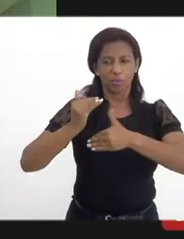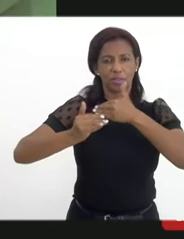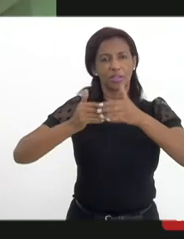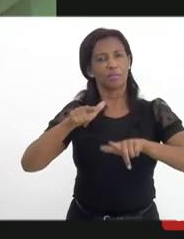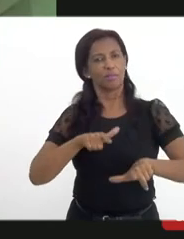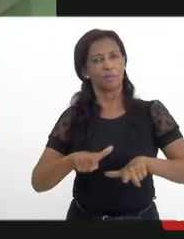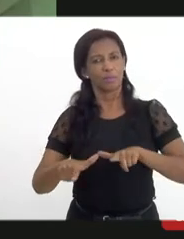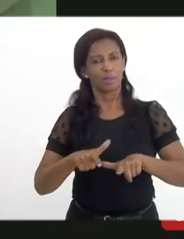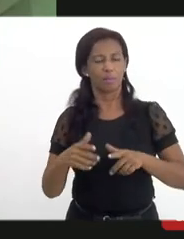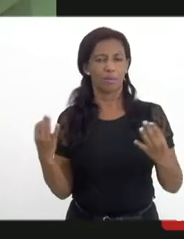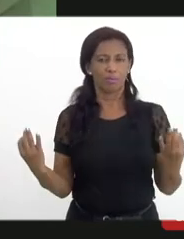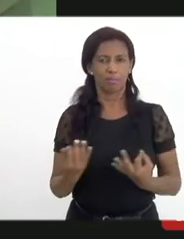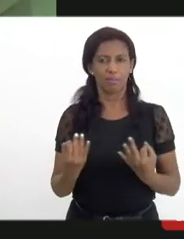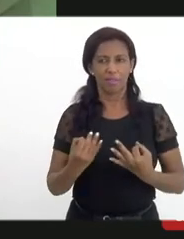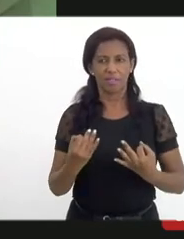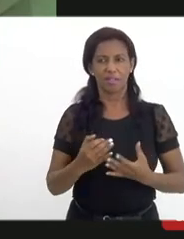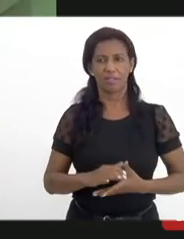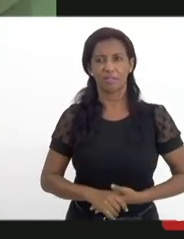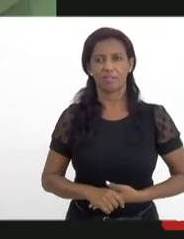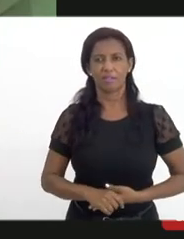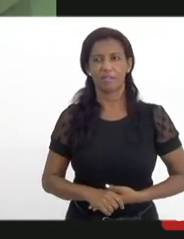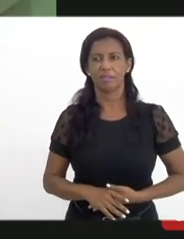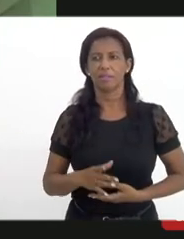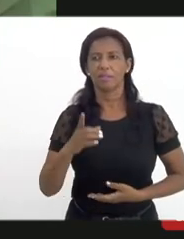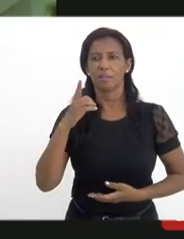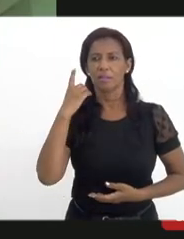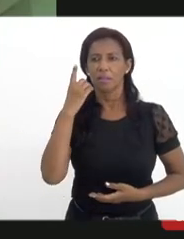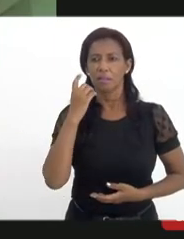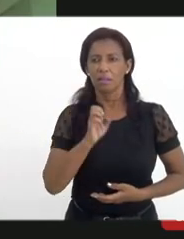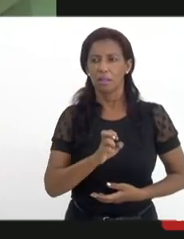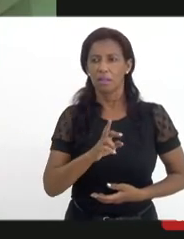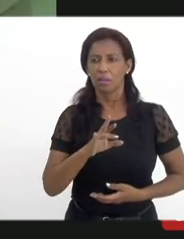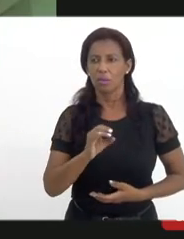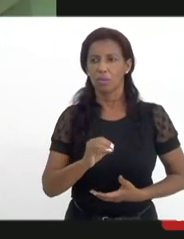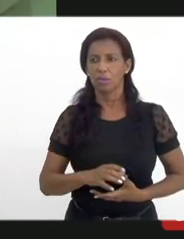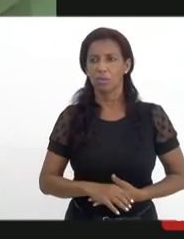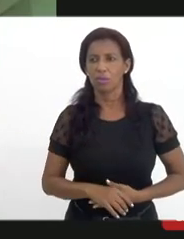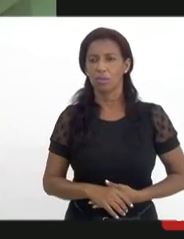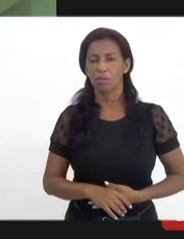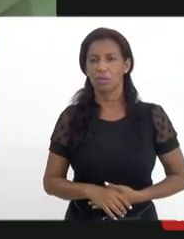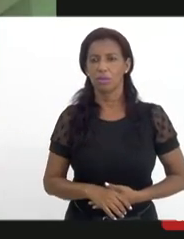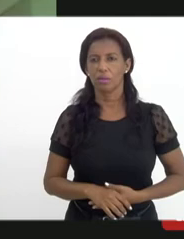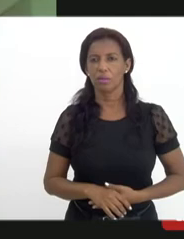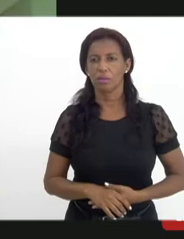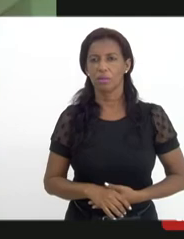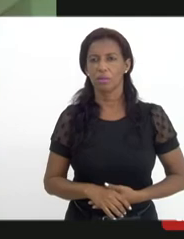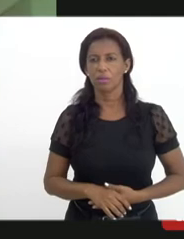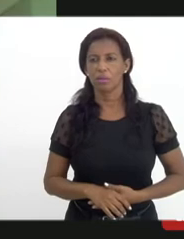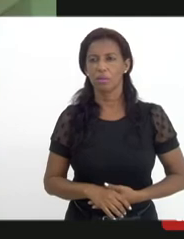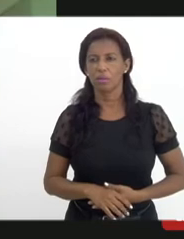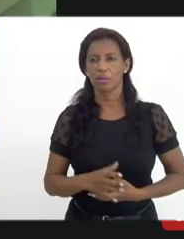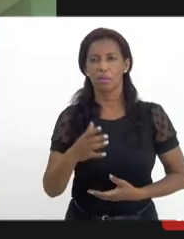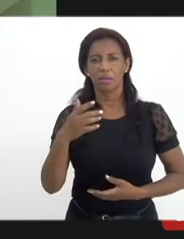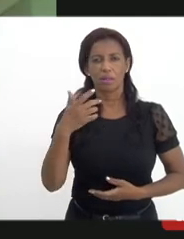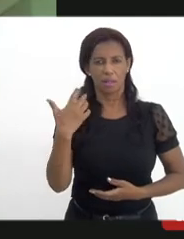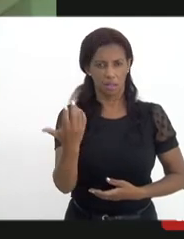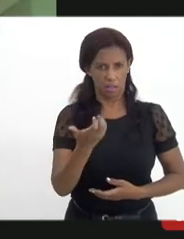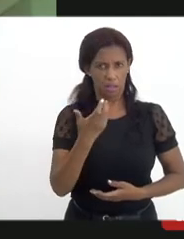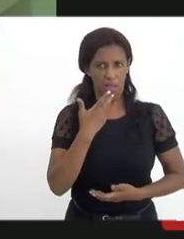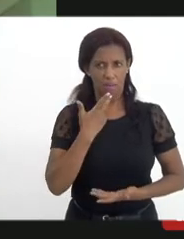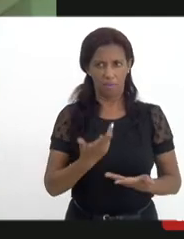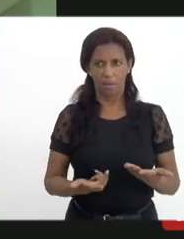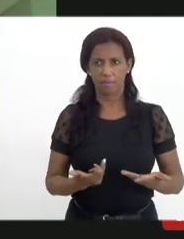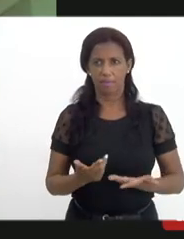trabalho com excelência. O deputado Eurico entrou? Gostaria de fazer uso da palavra, deputado?